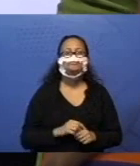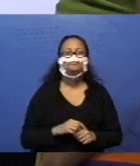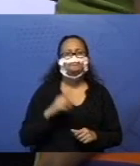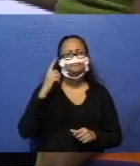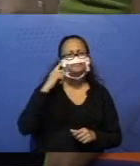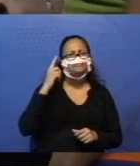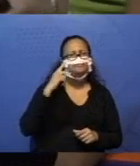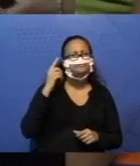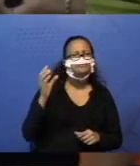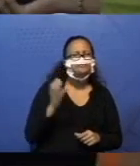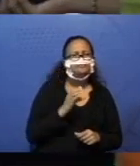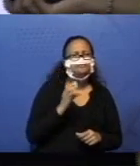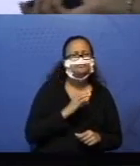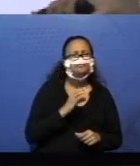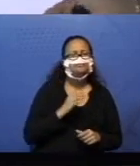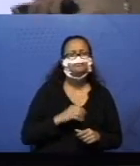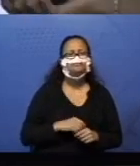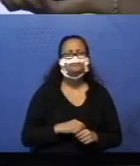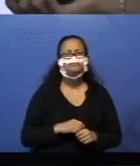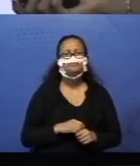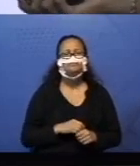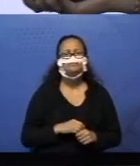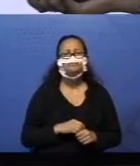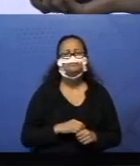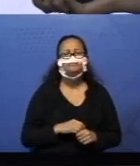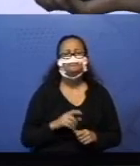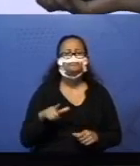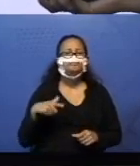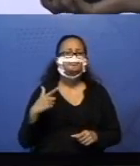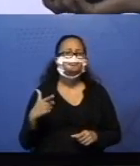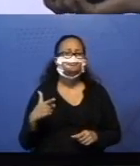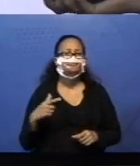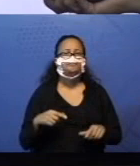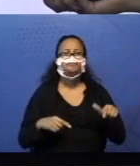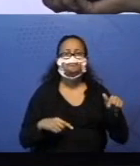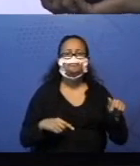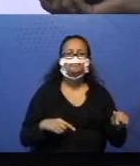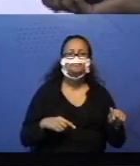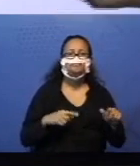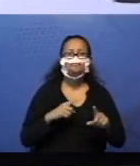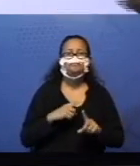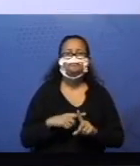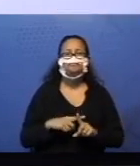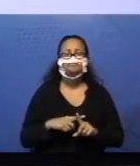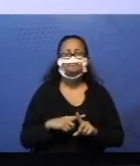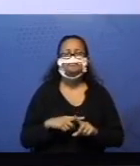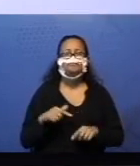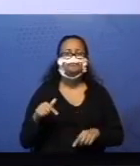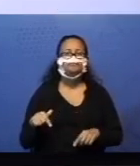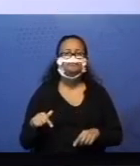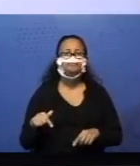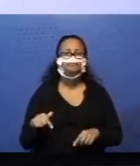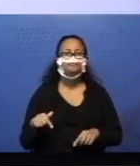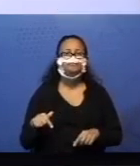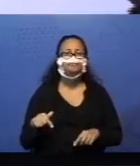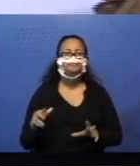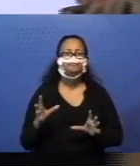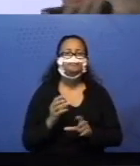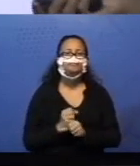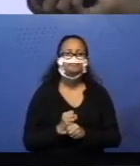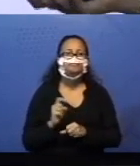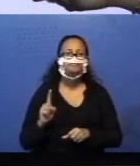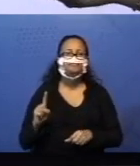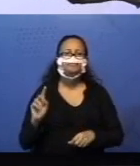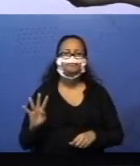Pensa aí rapidinho. Fala pra mim. Outra maneira. Sete mais? Sete. Lembra que a gente falou